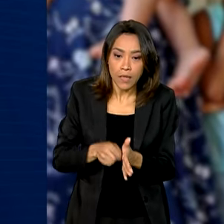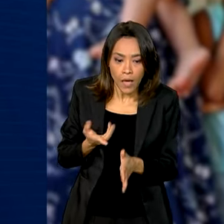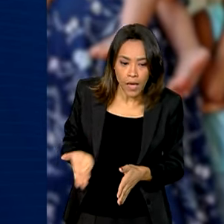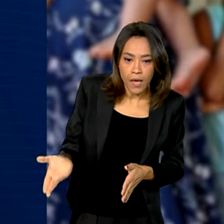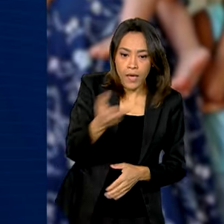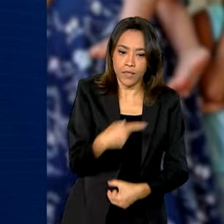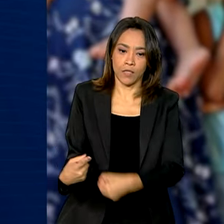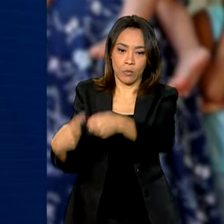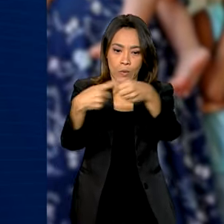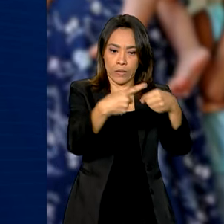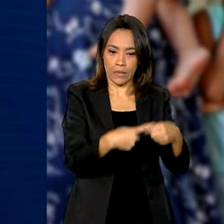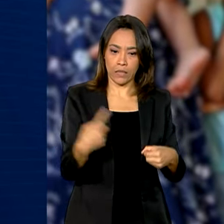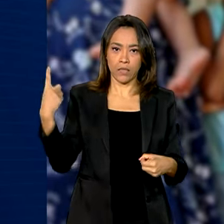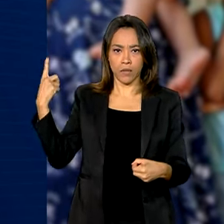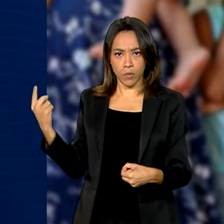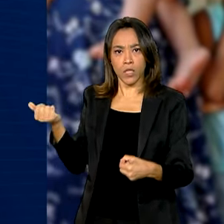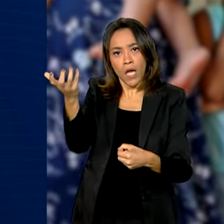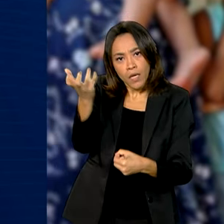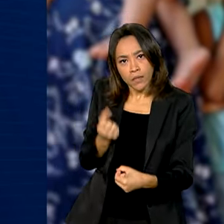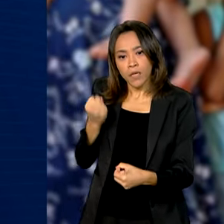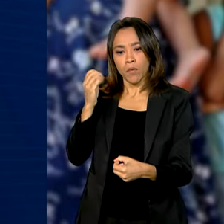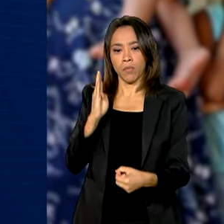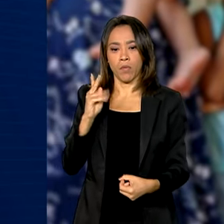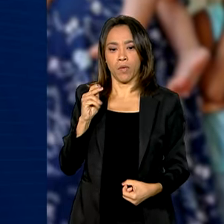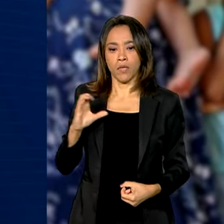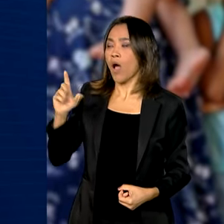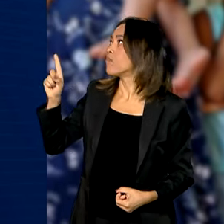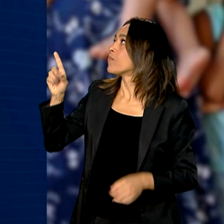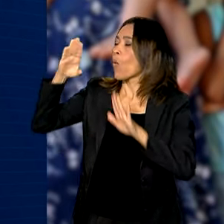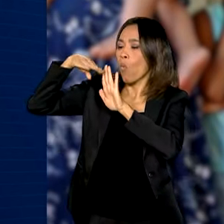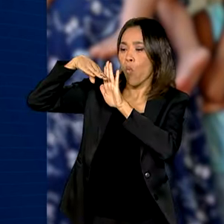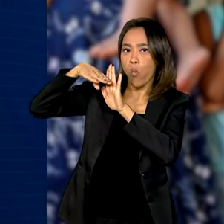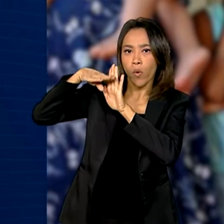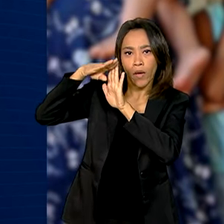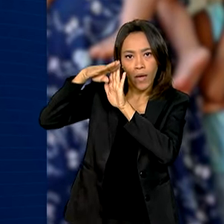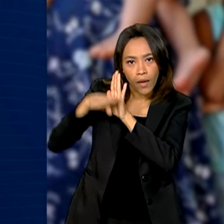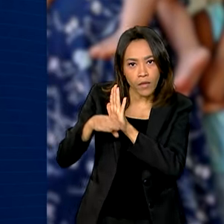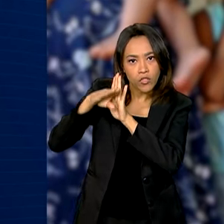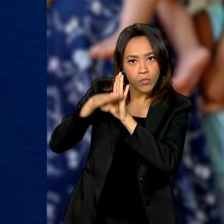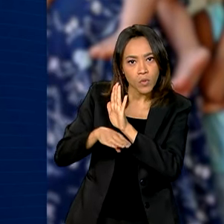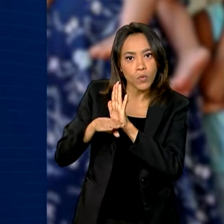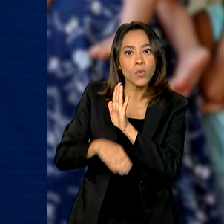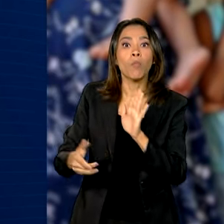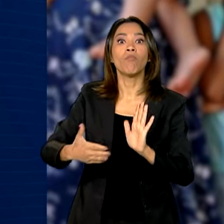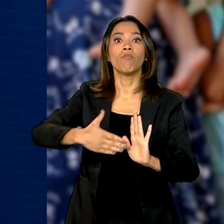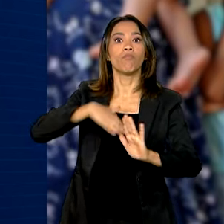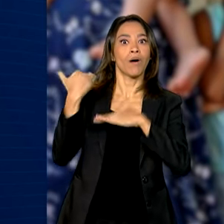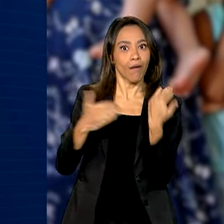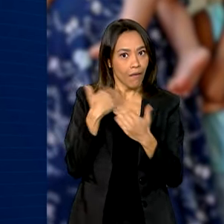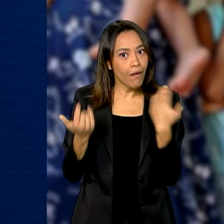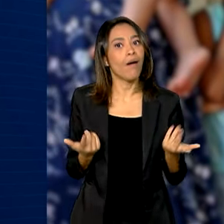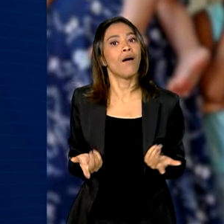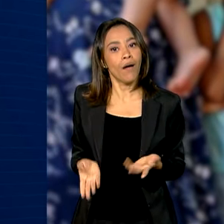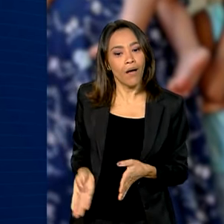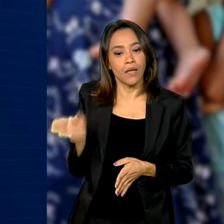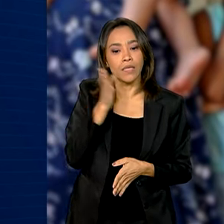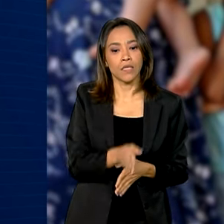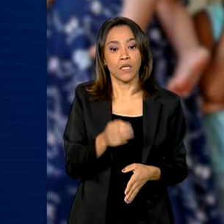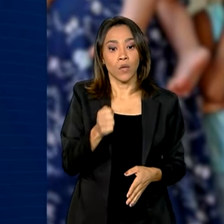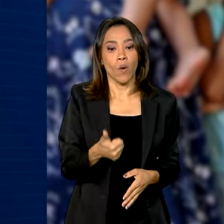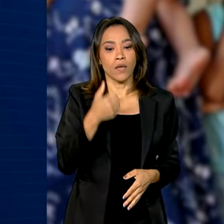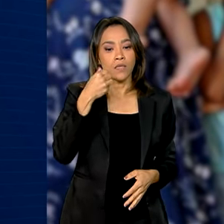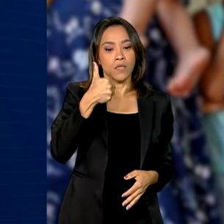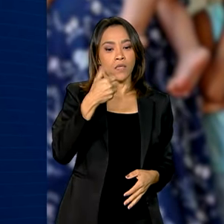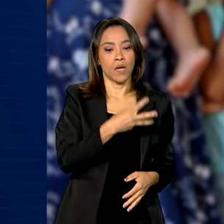que têm maior cobertura do Bolsa Família registraram queda de 5% no índice de mortes gerais e de quase 13